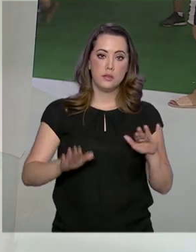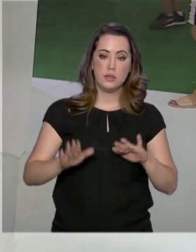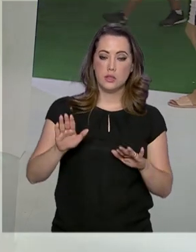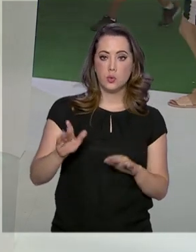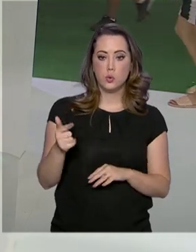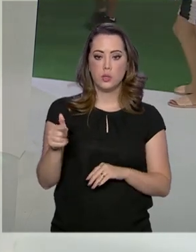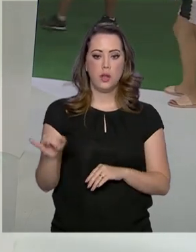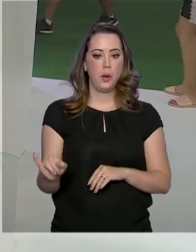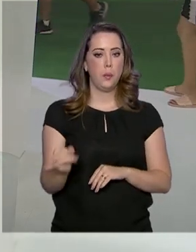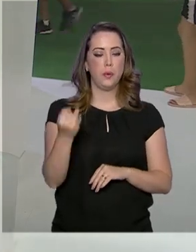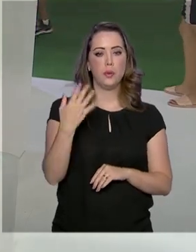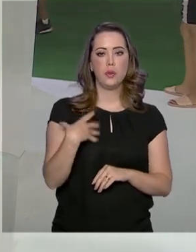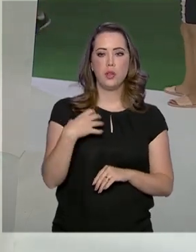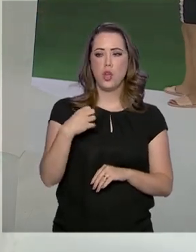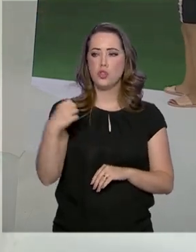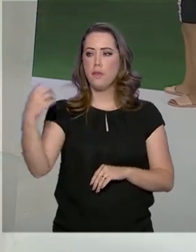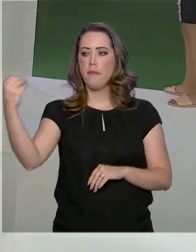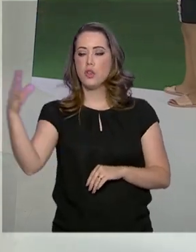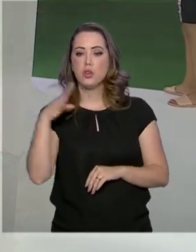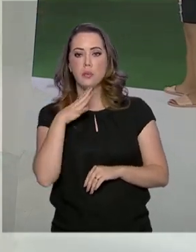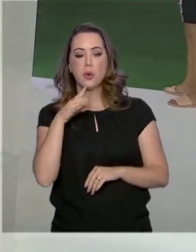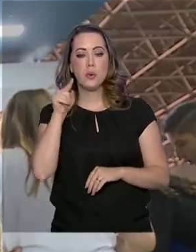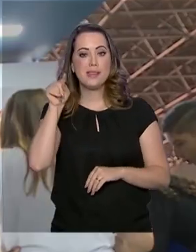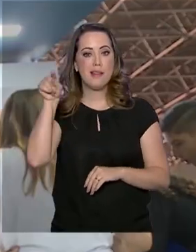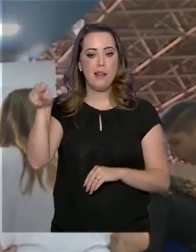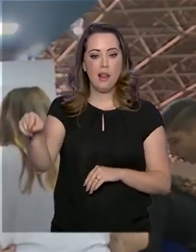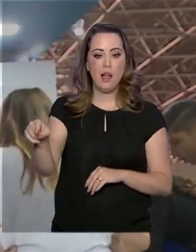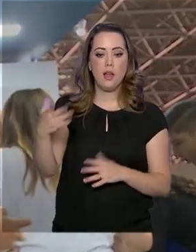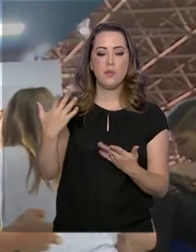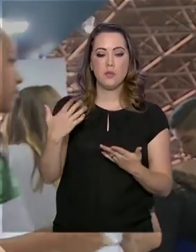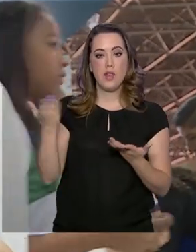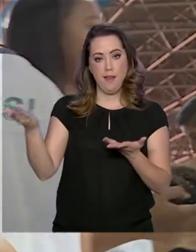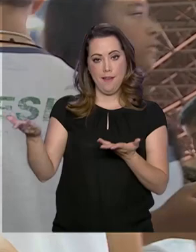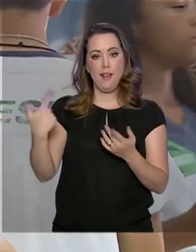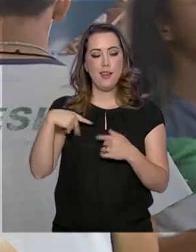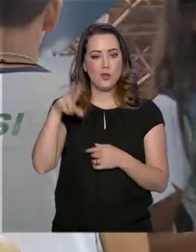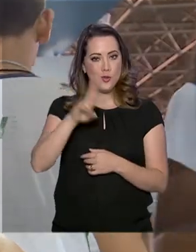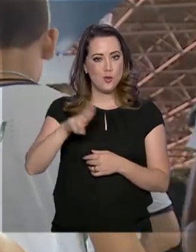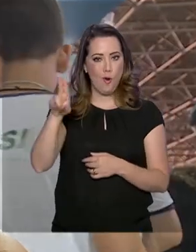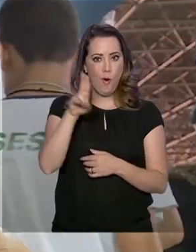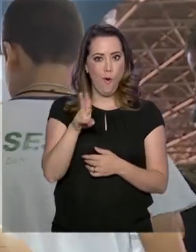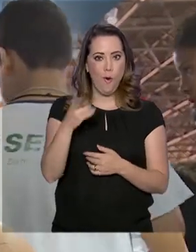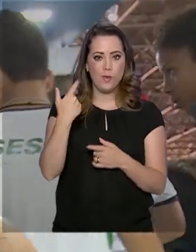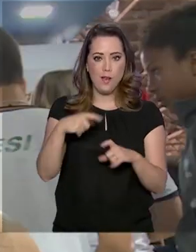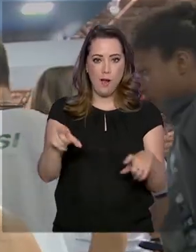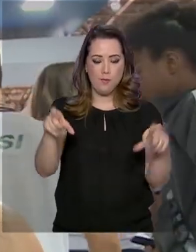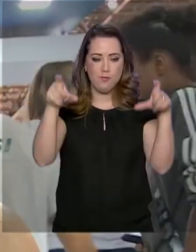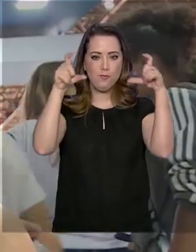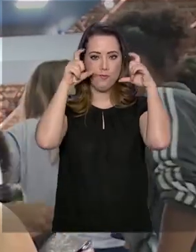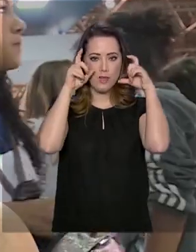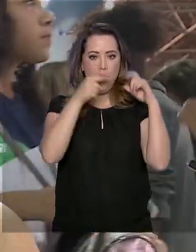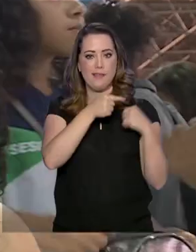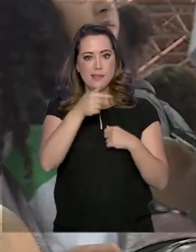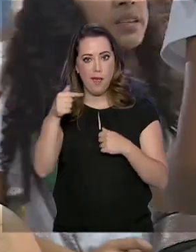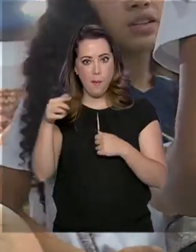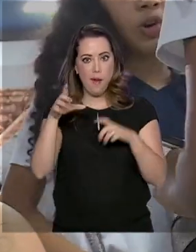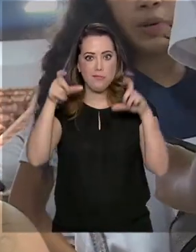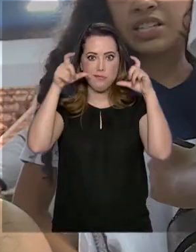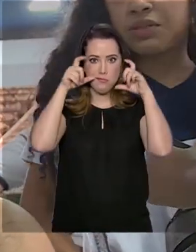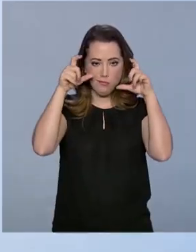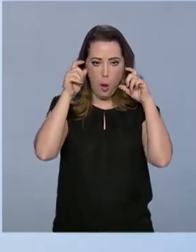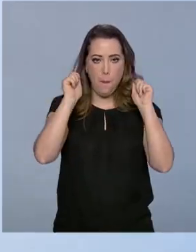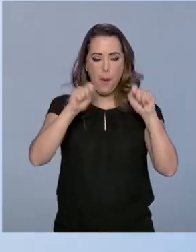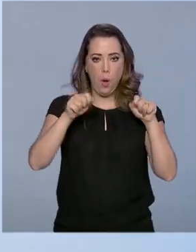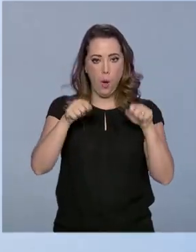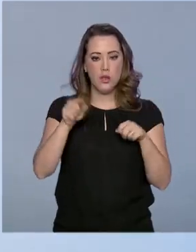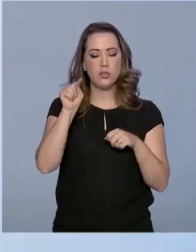oportunidade de viajar até Foz do Iguaçu, a Itaipub Nacional trouxe para a Semana Nacional de Ciência e Tecnologia